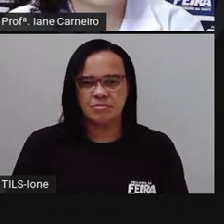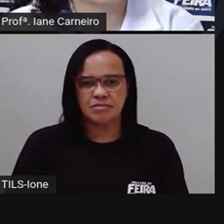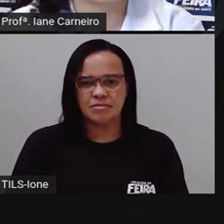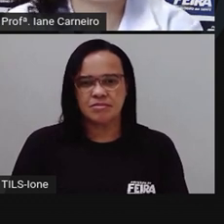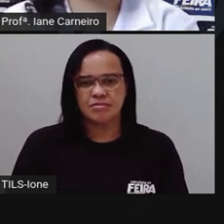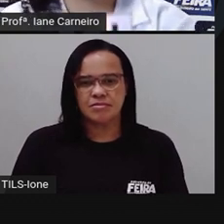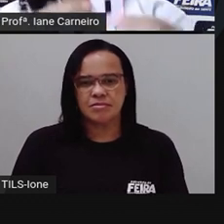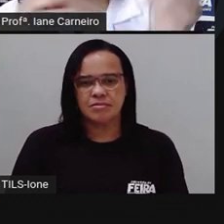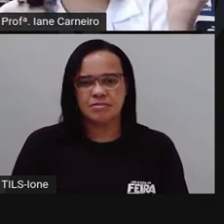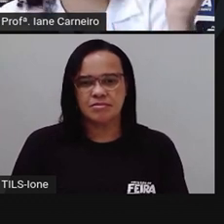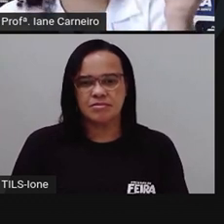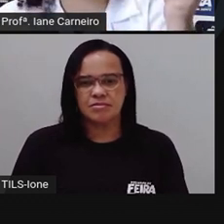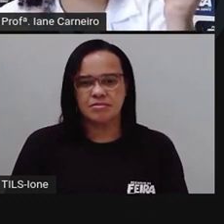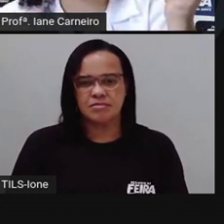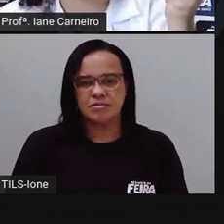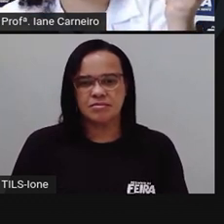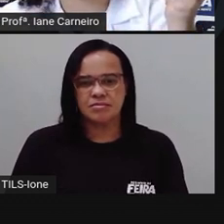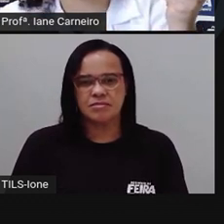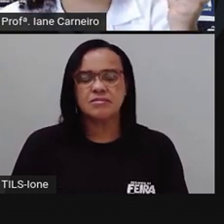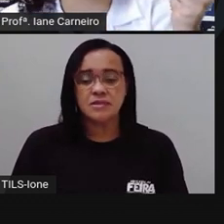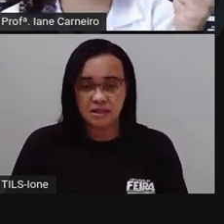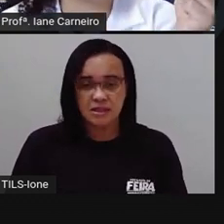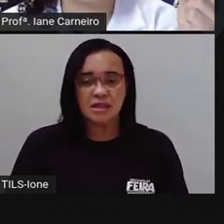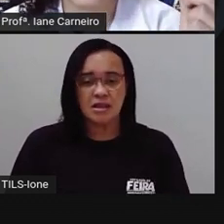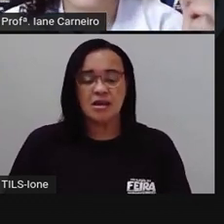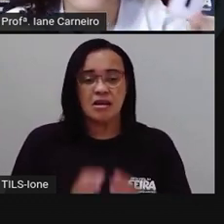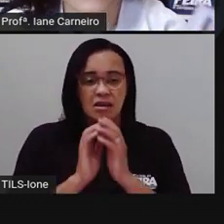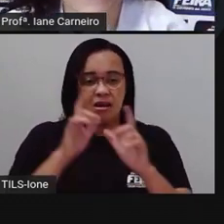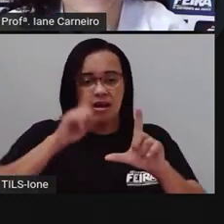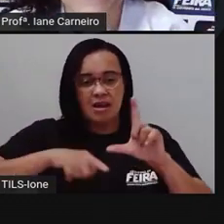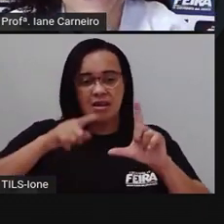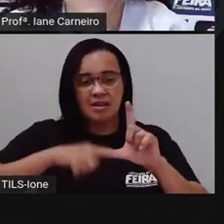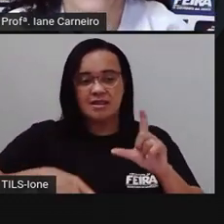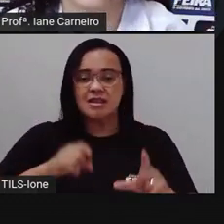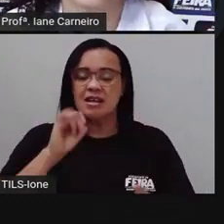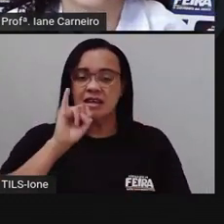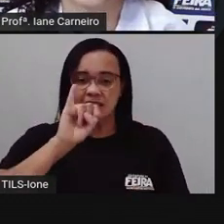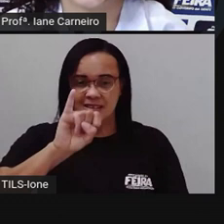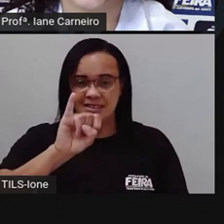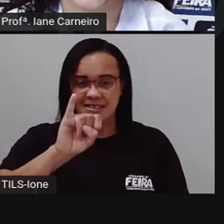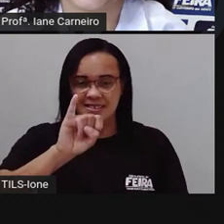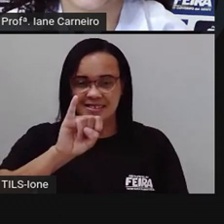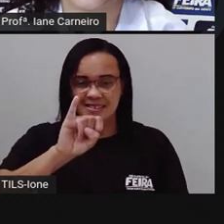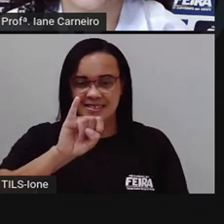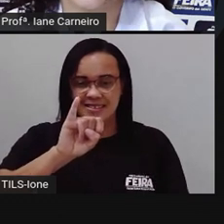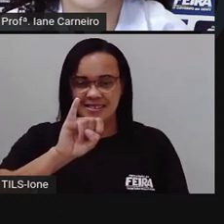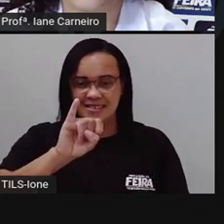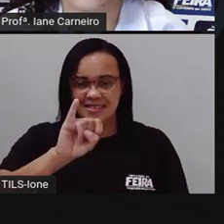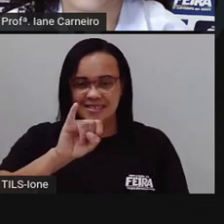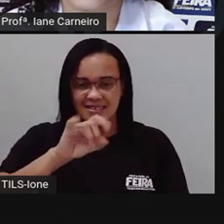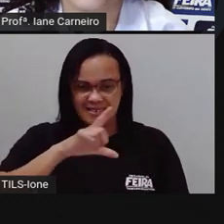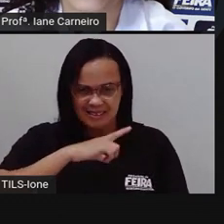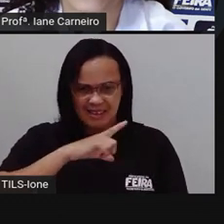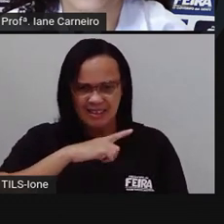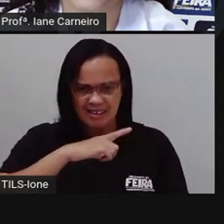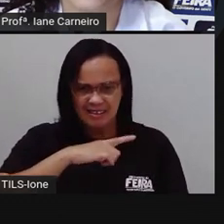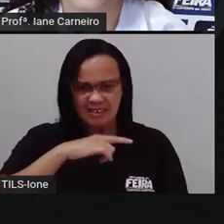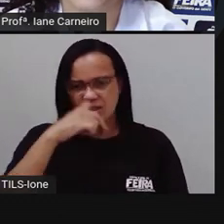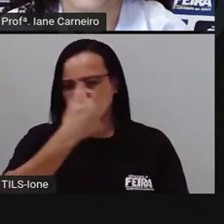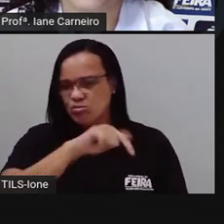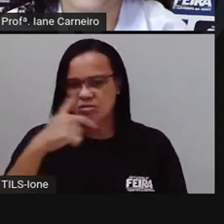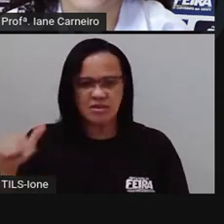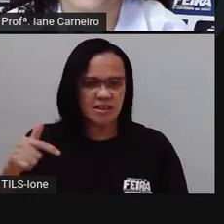A letra I. Também não tem a letra I. Deixa eu colocar aqui. A Pró não tá apagando lá.